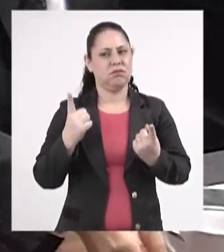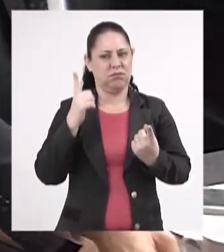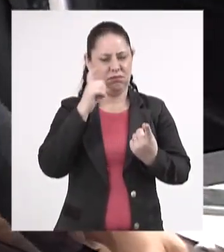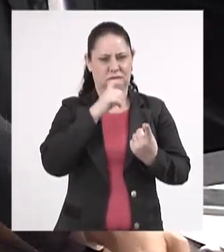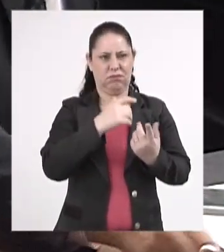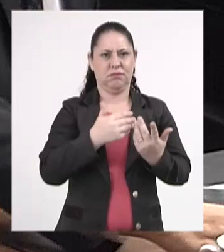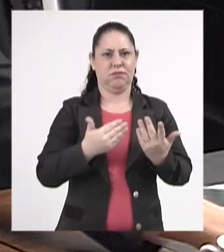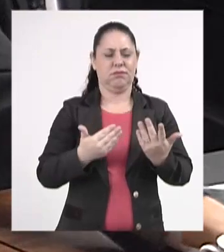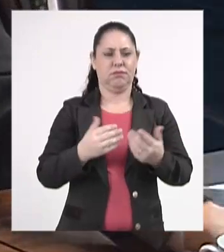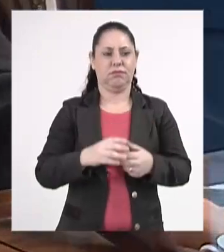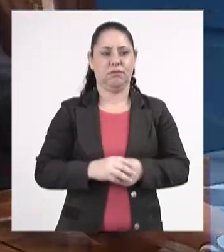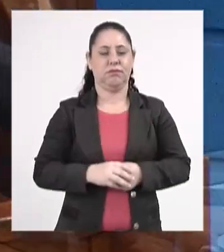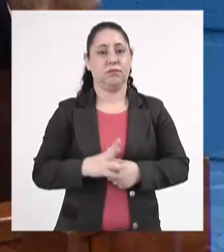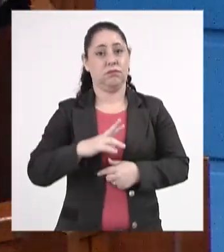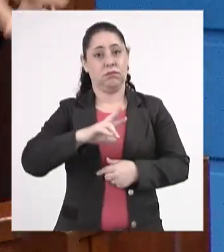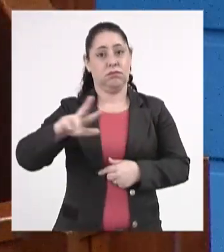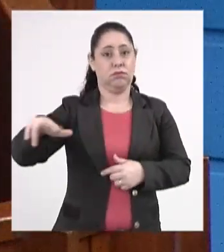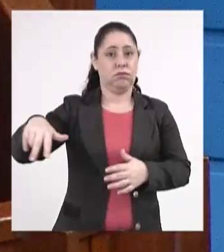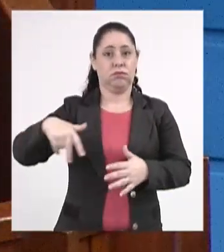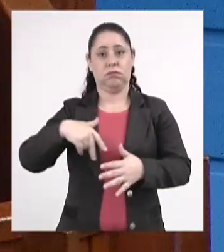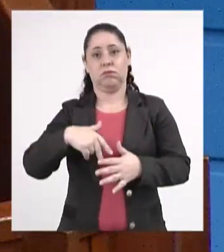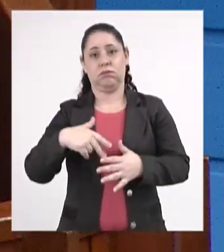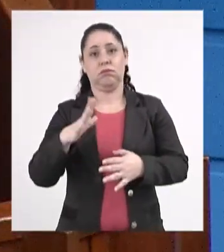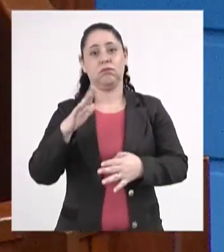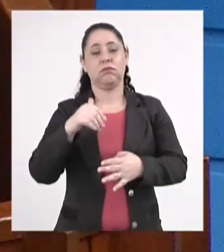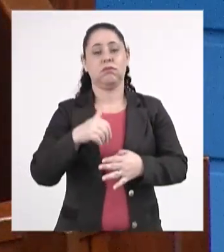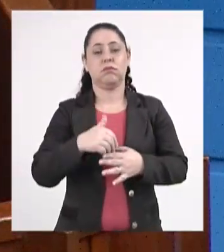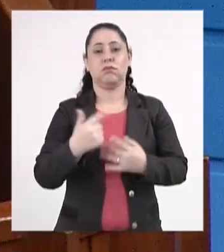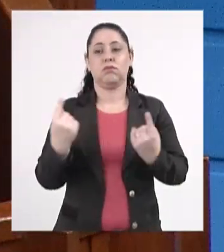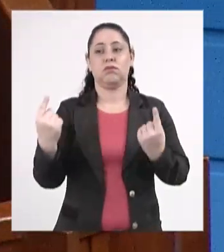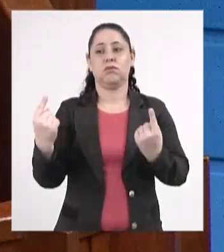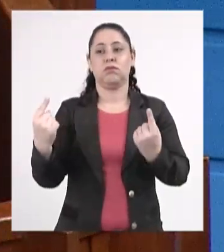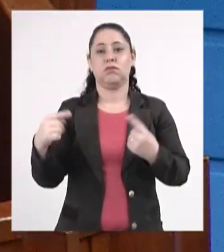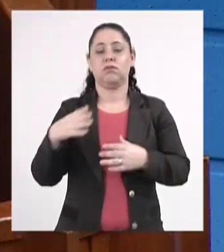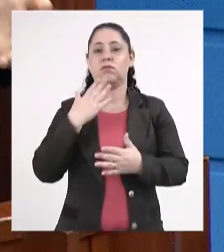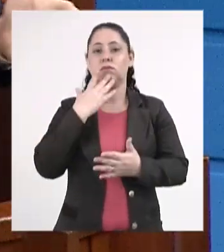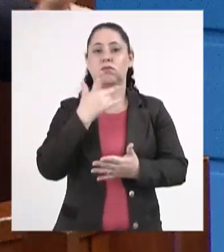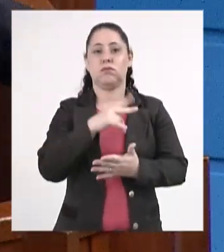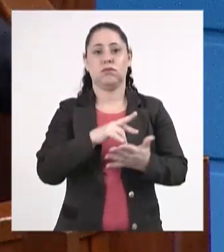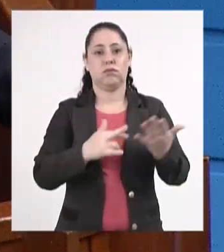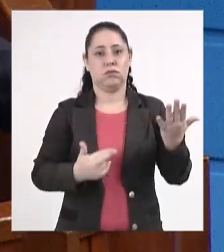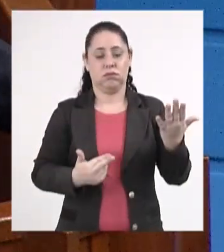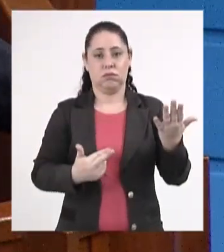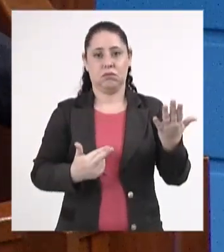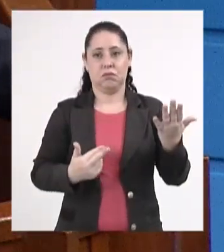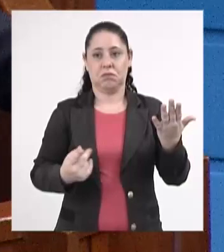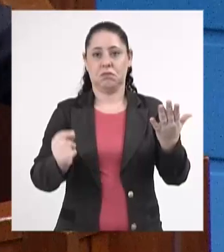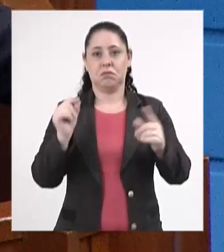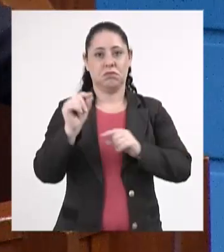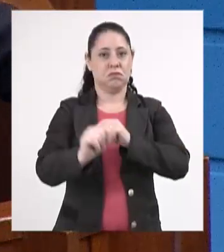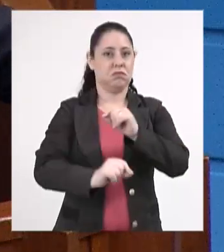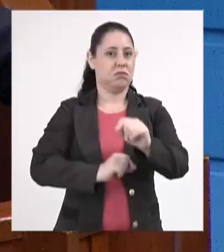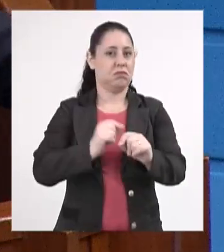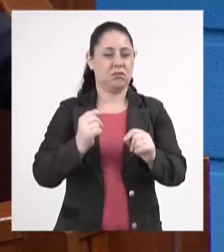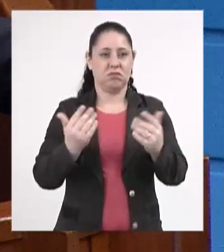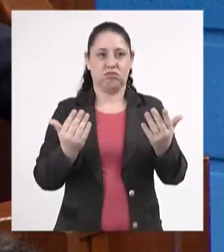eu vim aqui porque eu vou votar contra esse requerimento e não quero ser taxado de